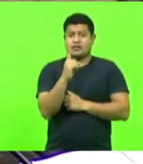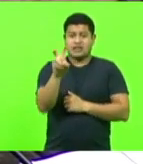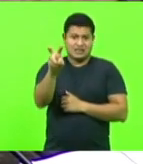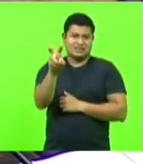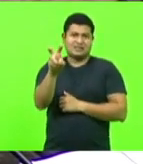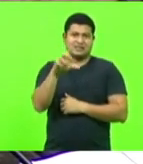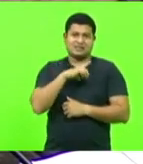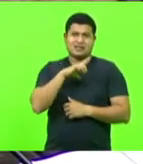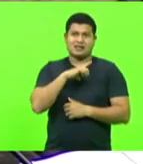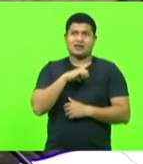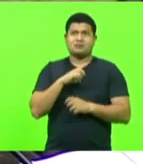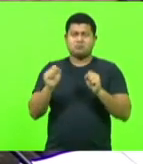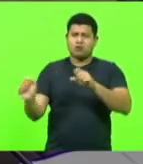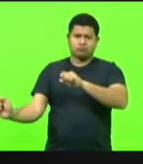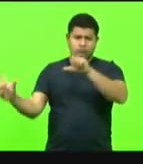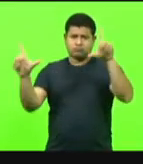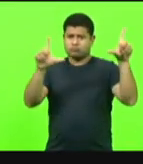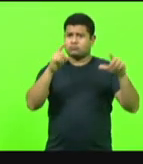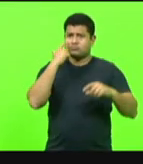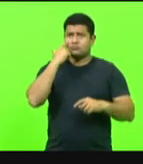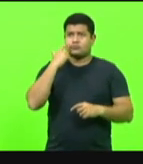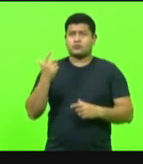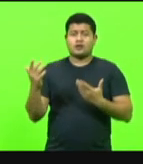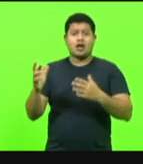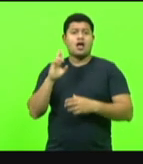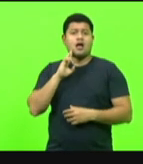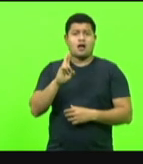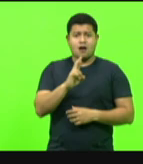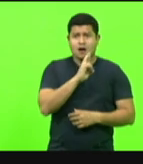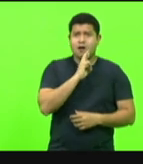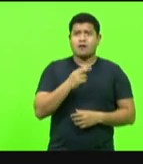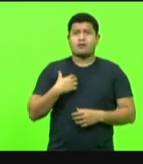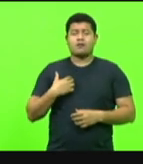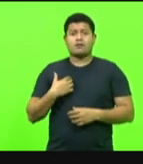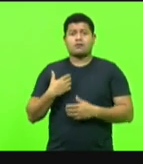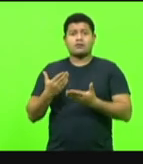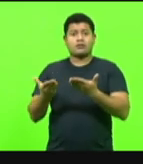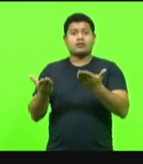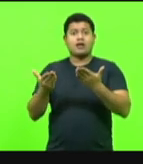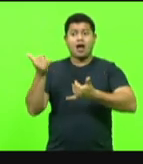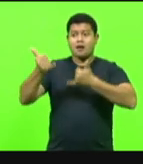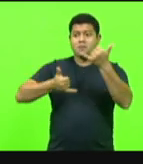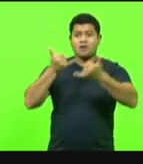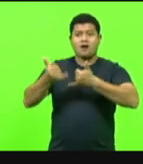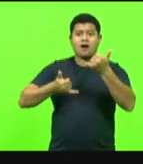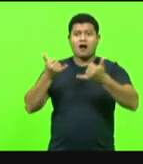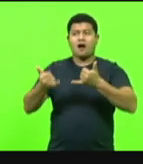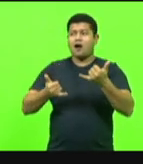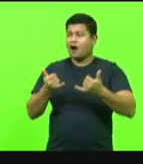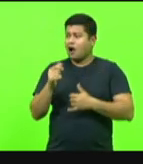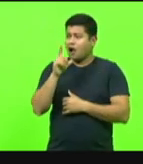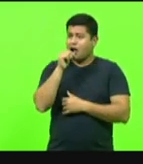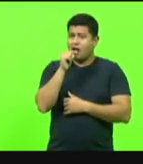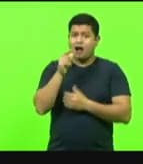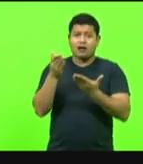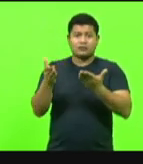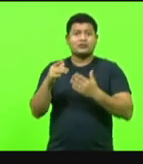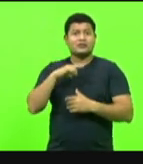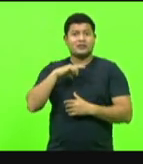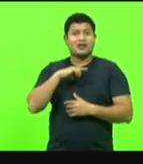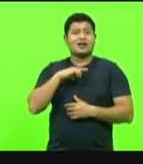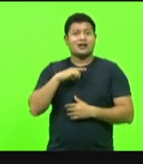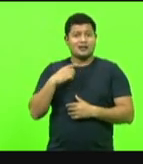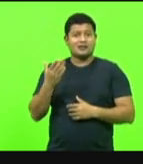são... Pode passar, por favor. Tem restaurante, parque aquático, o Estado de Santa Catarina tem parque